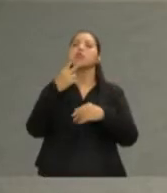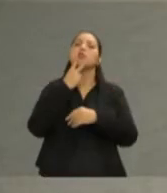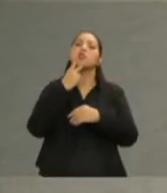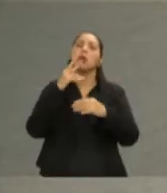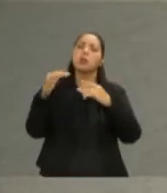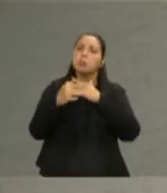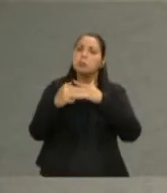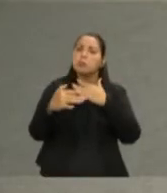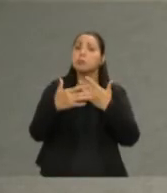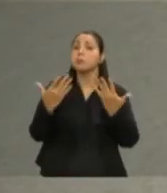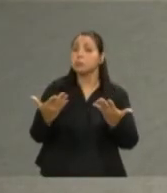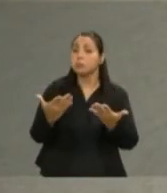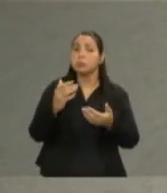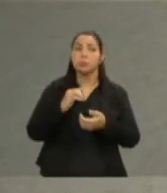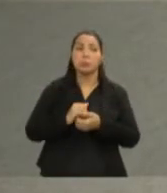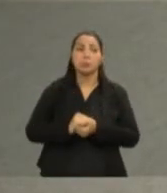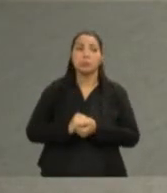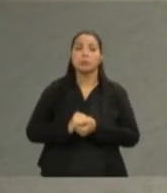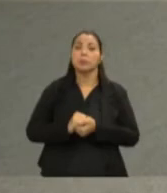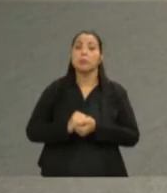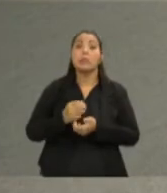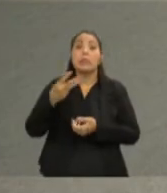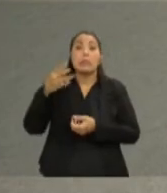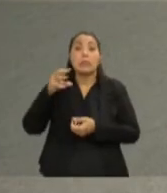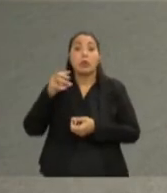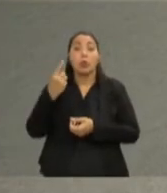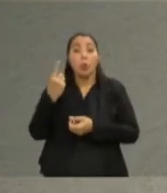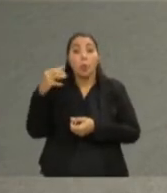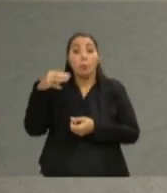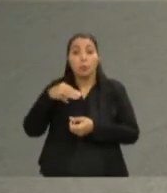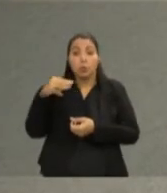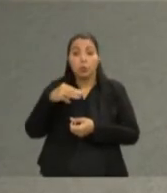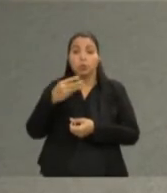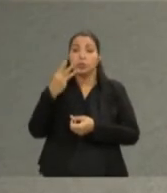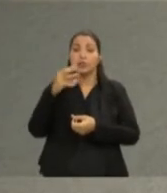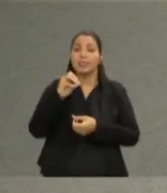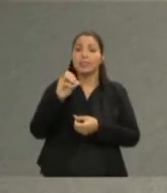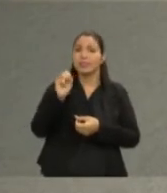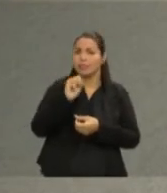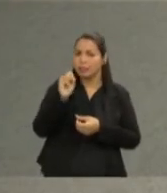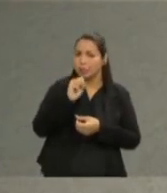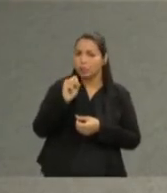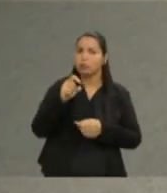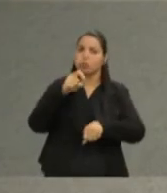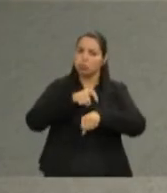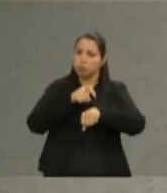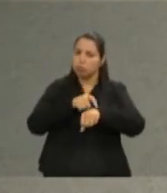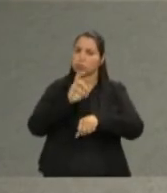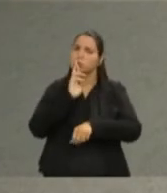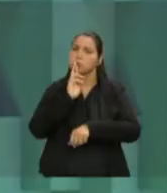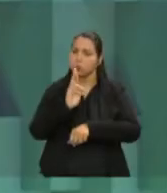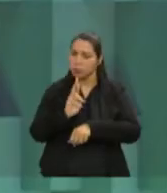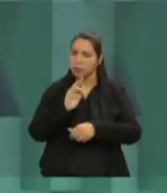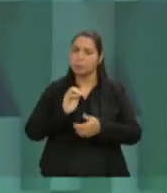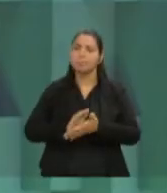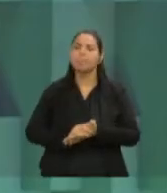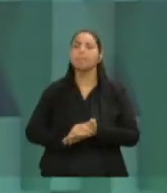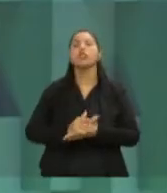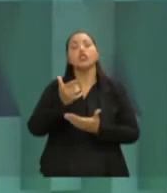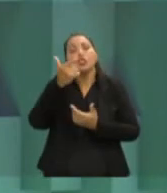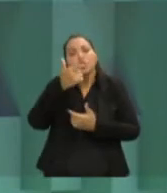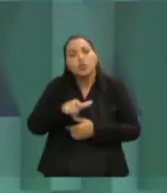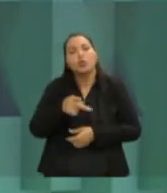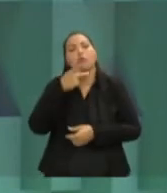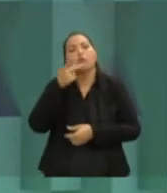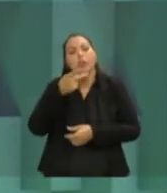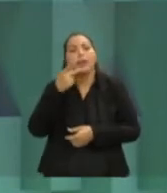Um minuto e 30 segundos, perdão. Só para reforçar o tempo, um minuto e 30 segundos é o tempo da resposta. Novamente, a minha experiência, o meu trabalho prestado